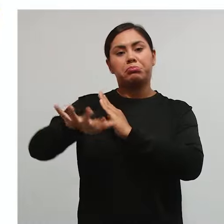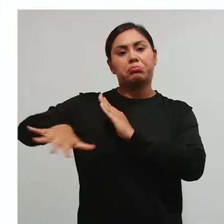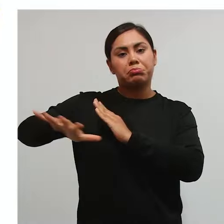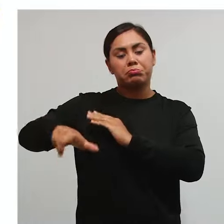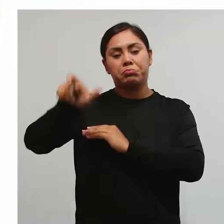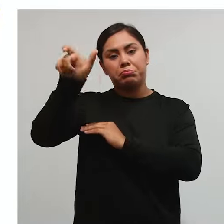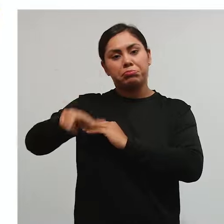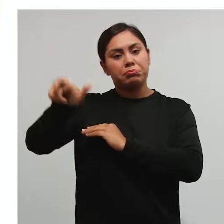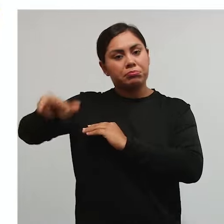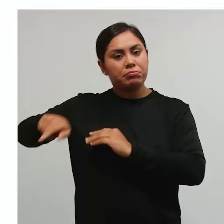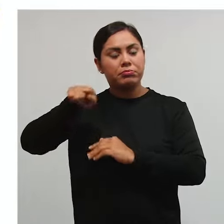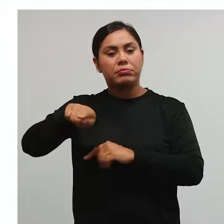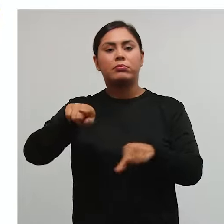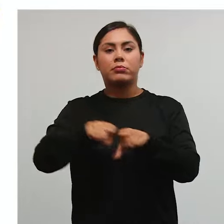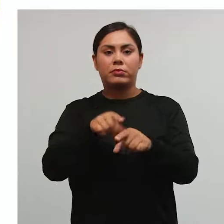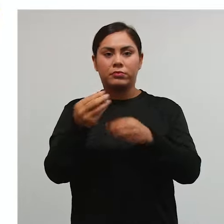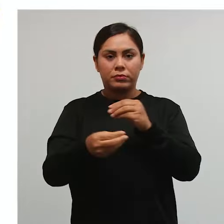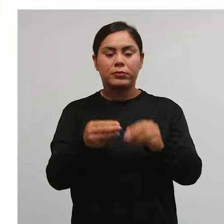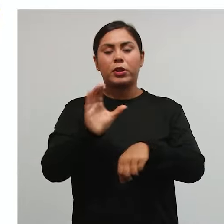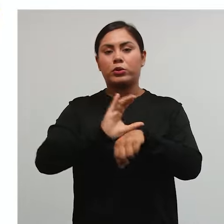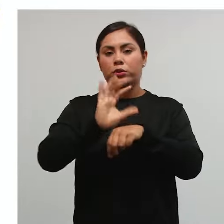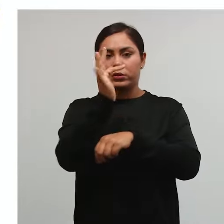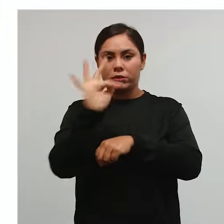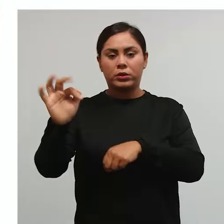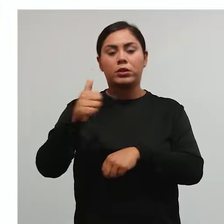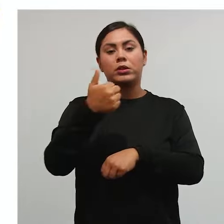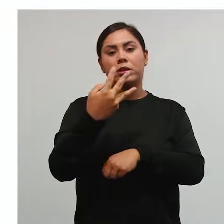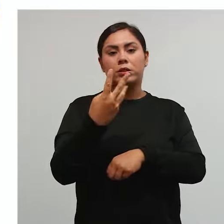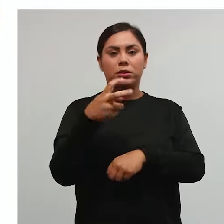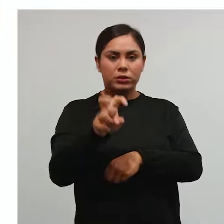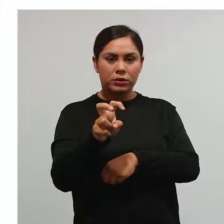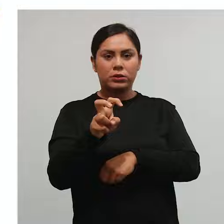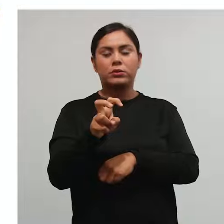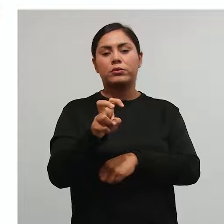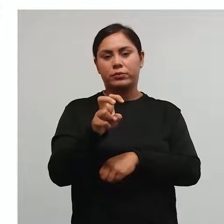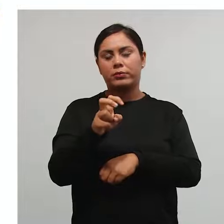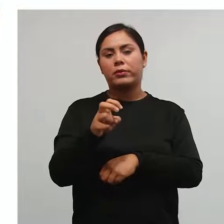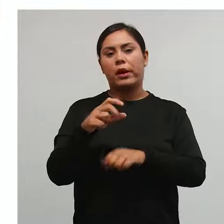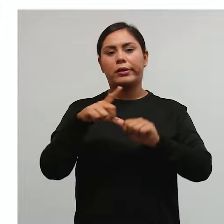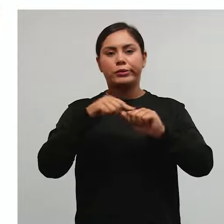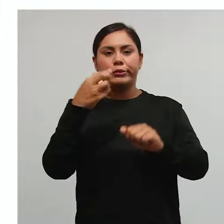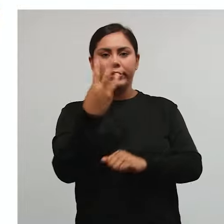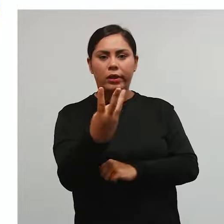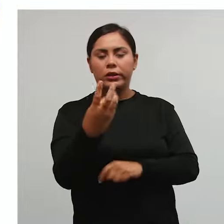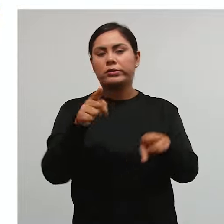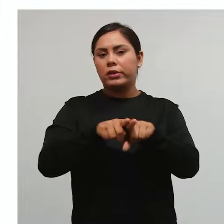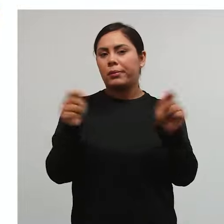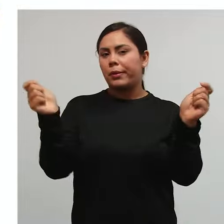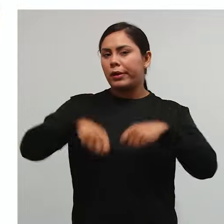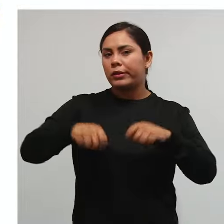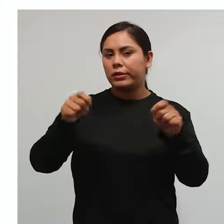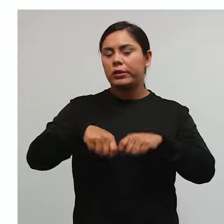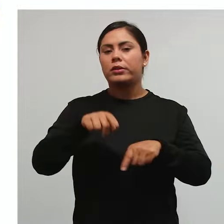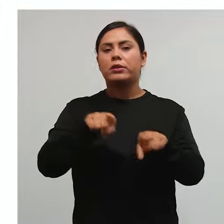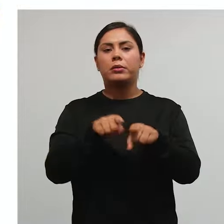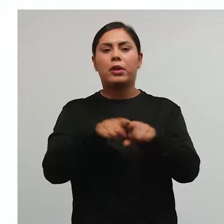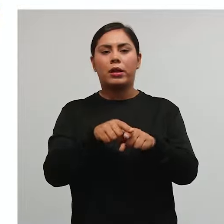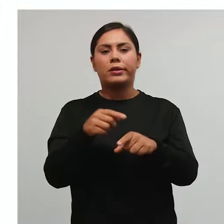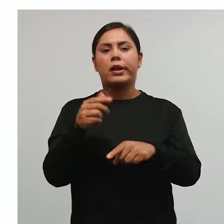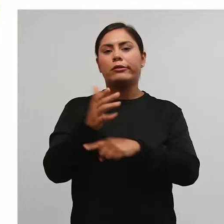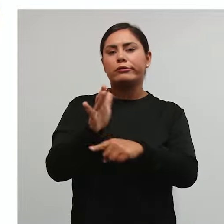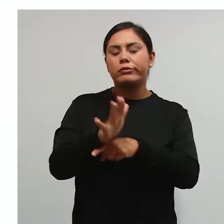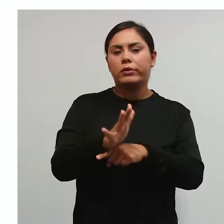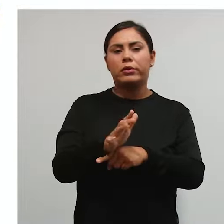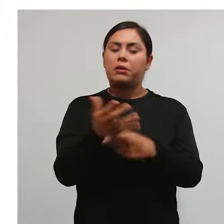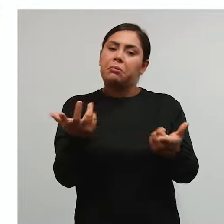Ela está prevista na CF, lá no 145.3. E a competência para a instituição dessa espécie tributária é